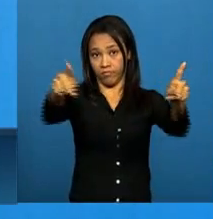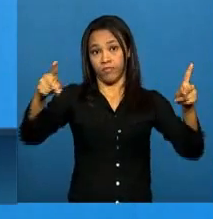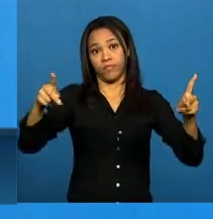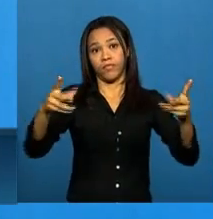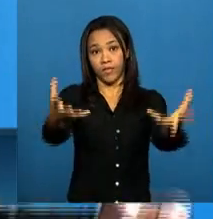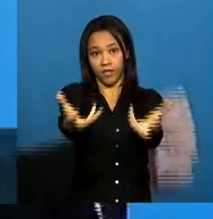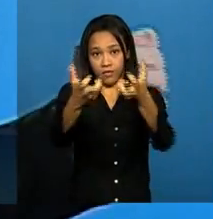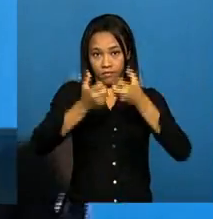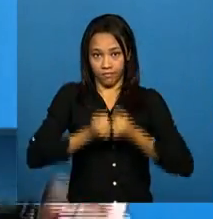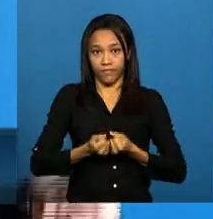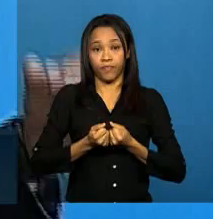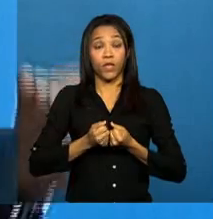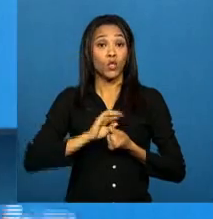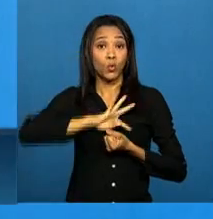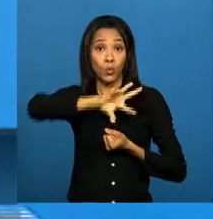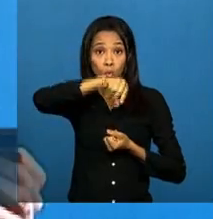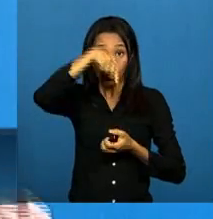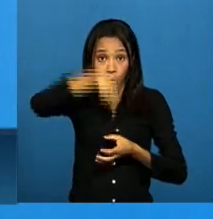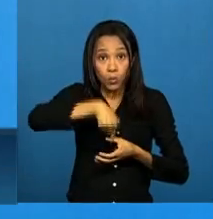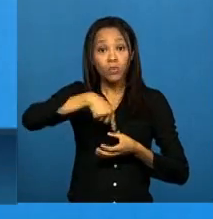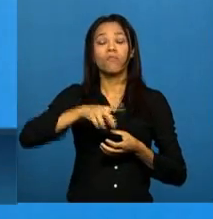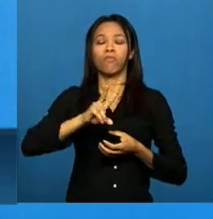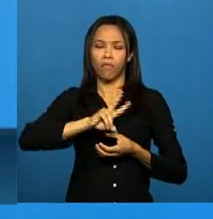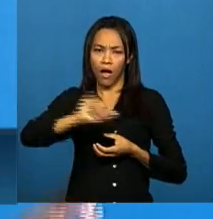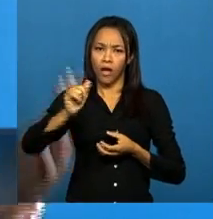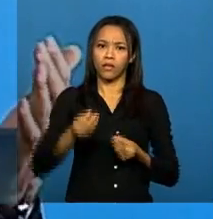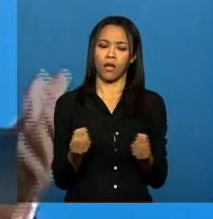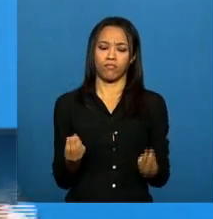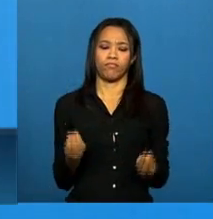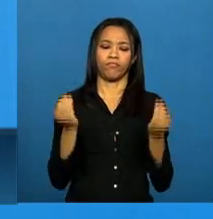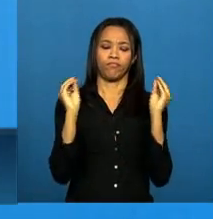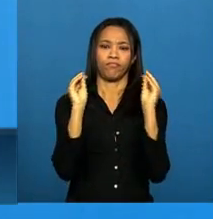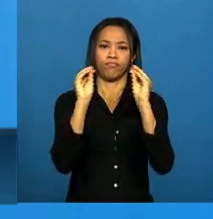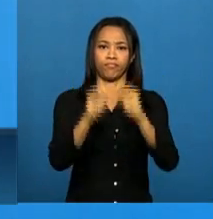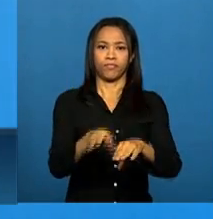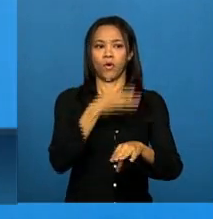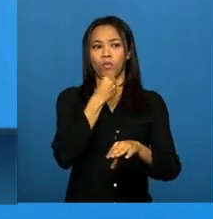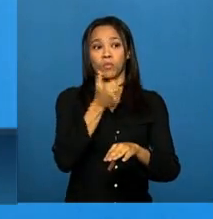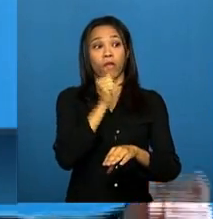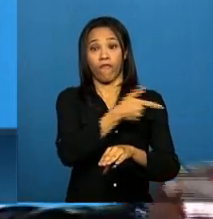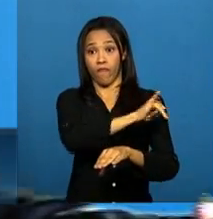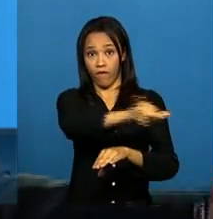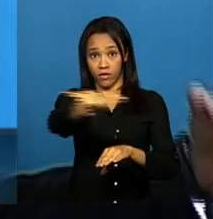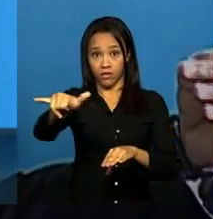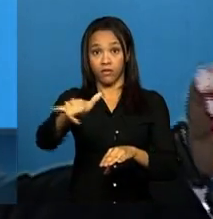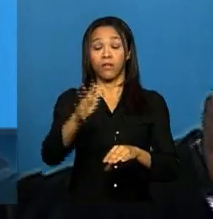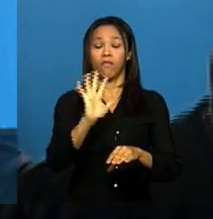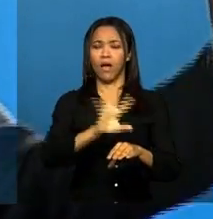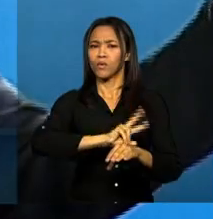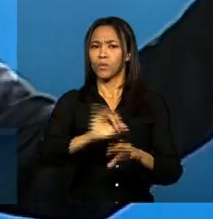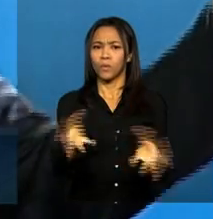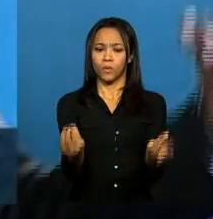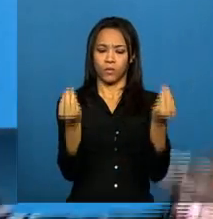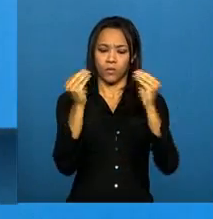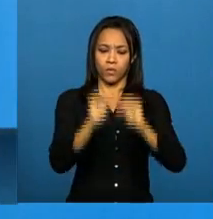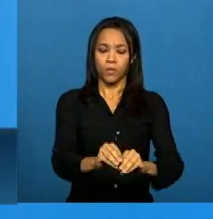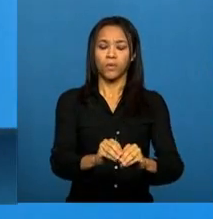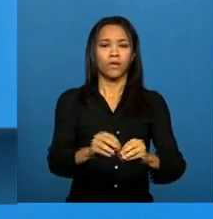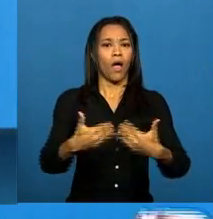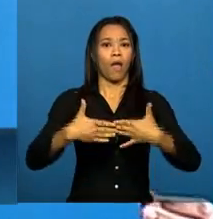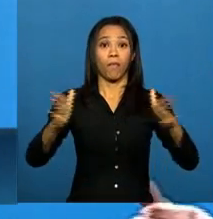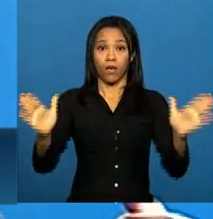que recebemos. Tudo estará disponível, senhores ministros, senhoras e senhores, para que, em dados